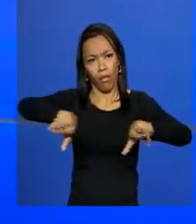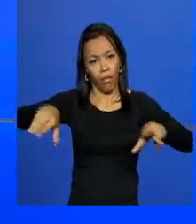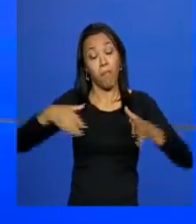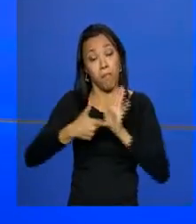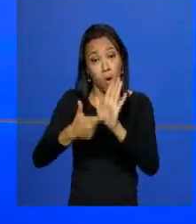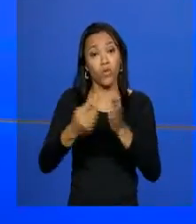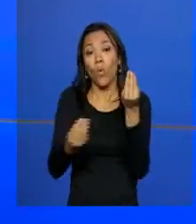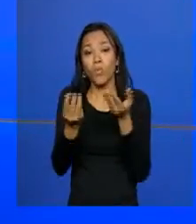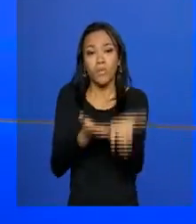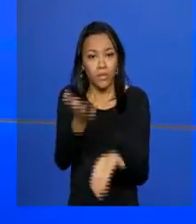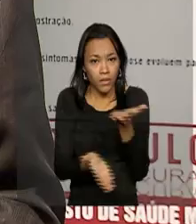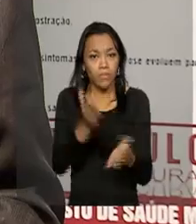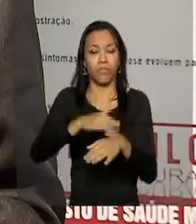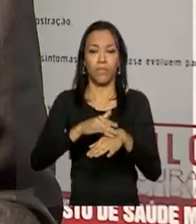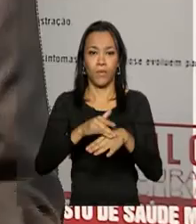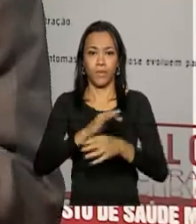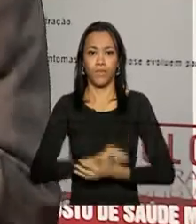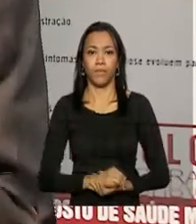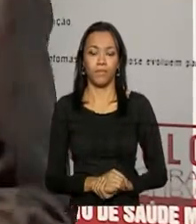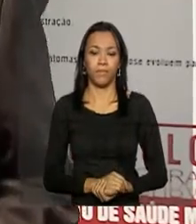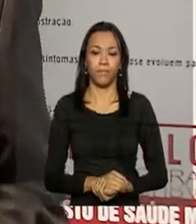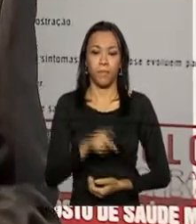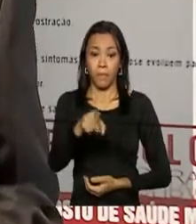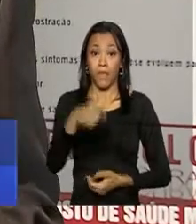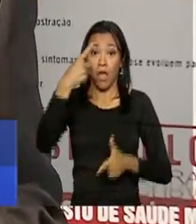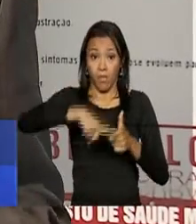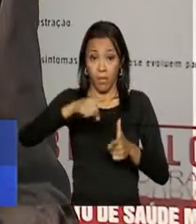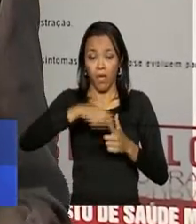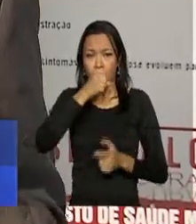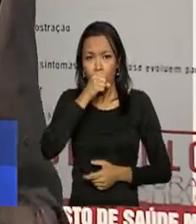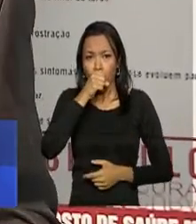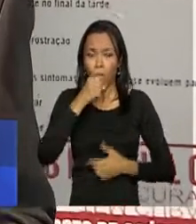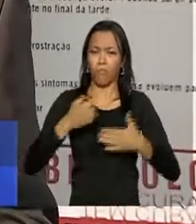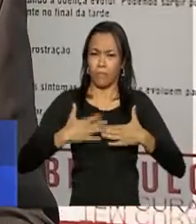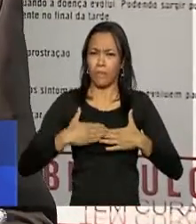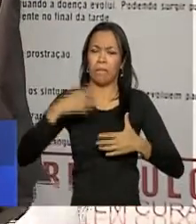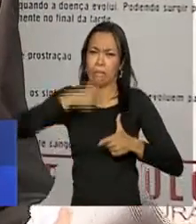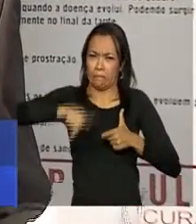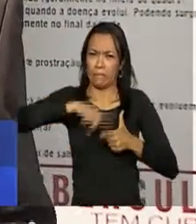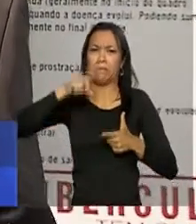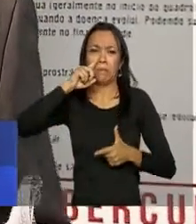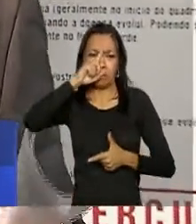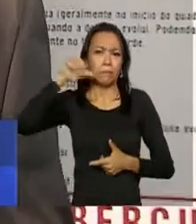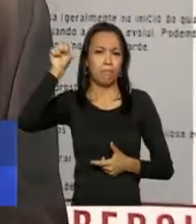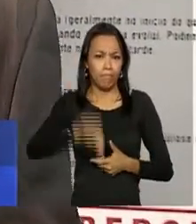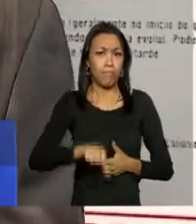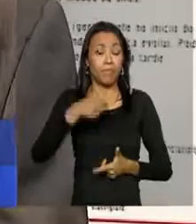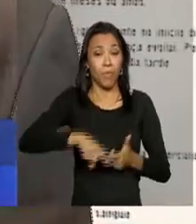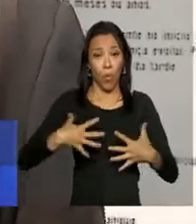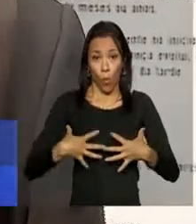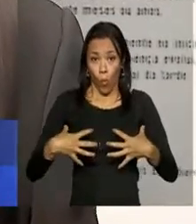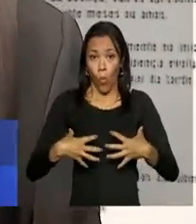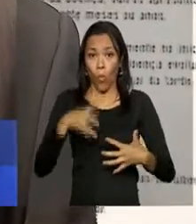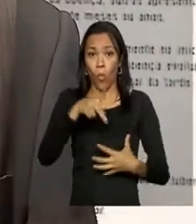tratamento da doença. A tuberculose é uma doença contagiosa grave, que afeta principalmente os pulmões